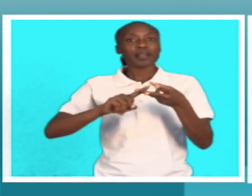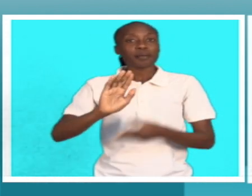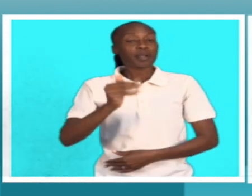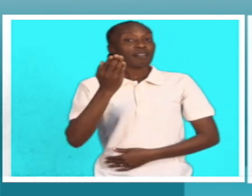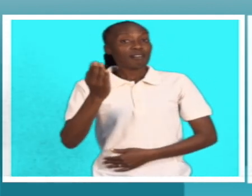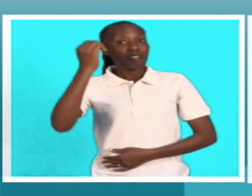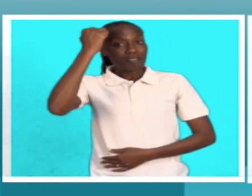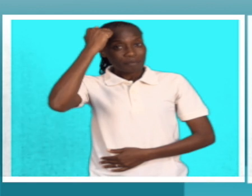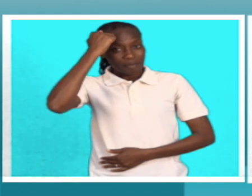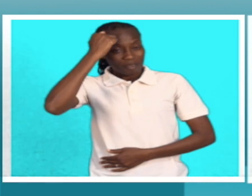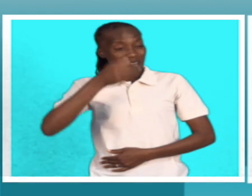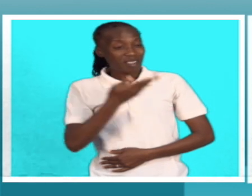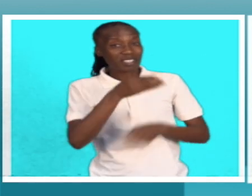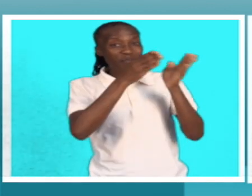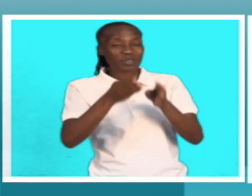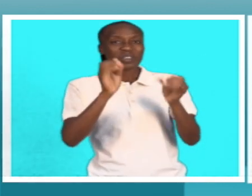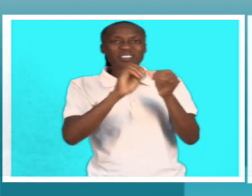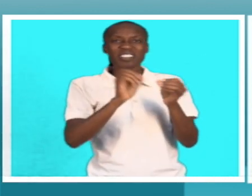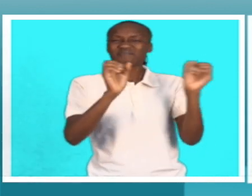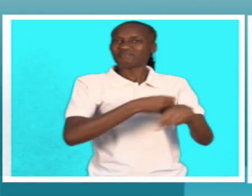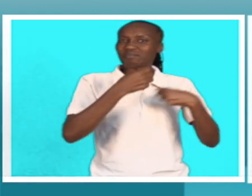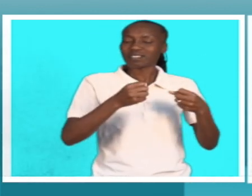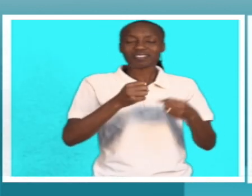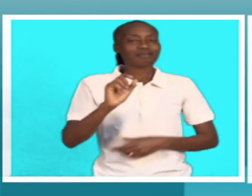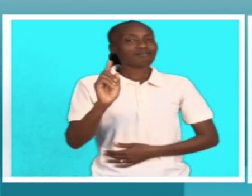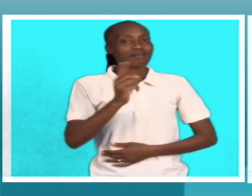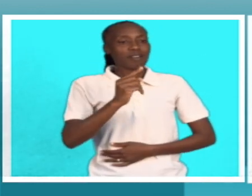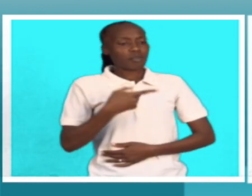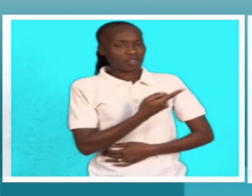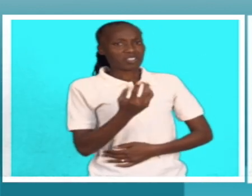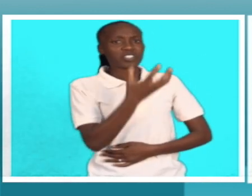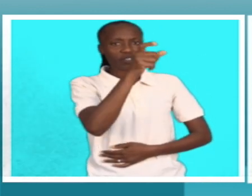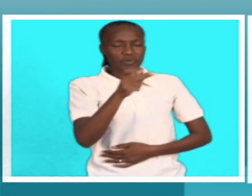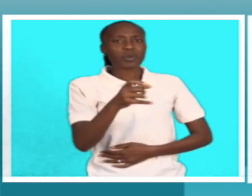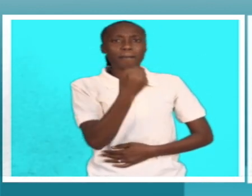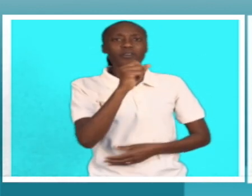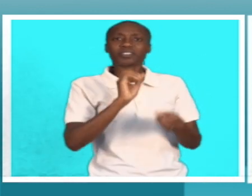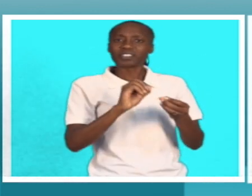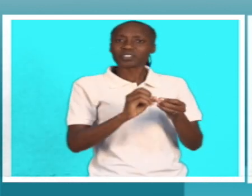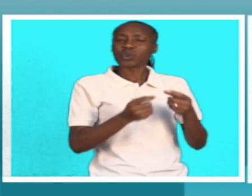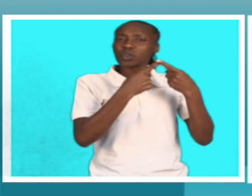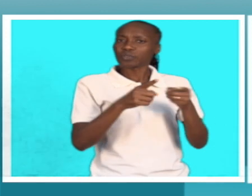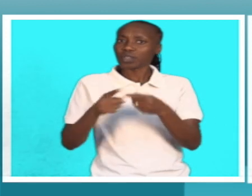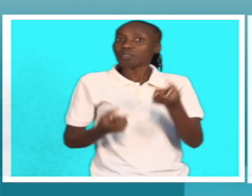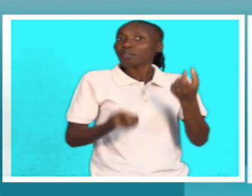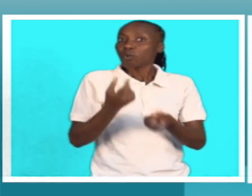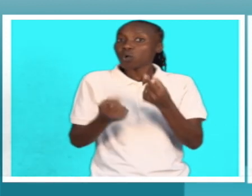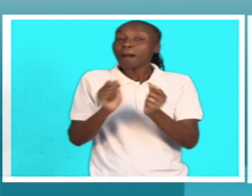à família, saber que essa pessoa não é incapaz. Essas pessoas têm grande potencial,